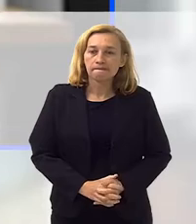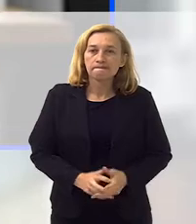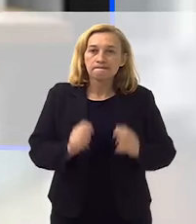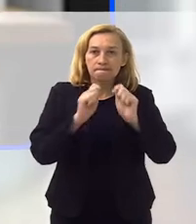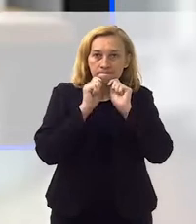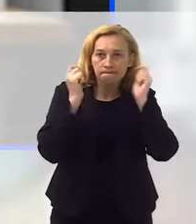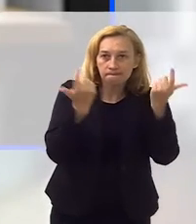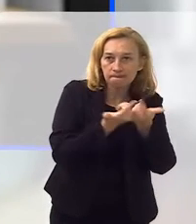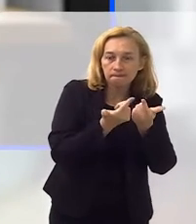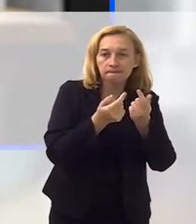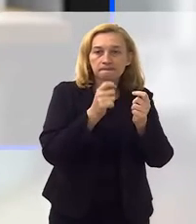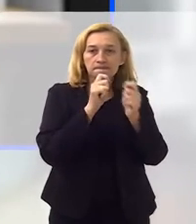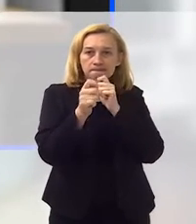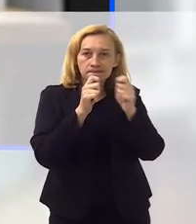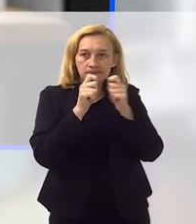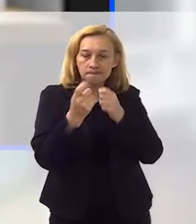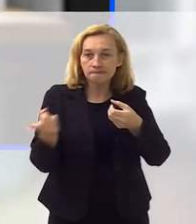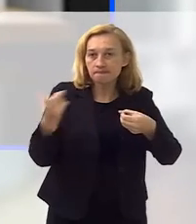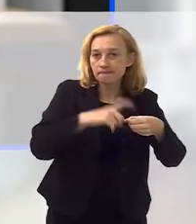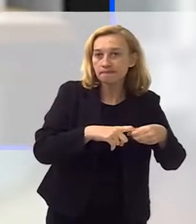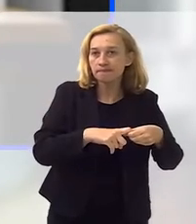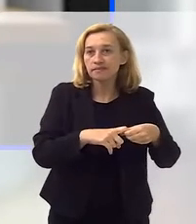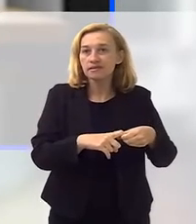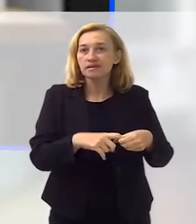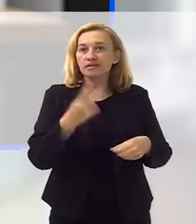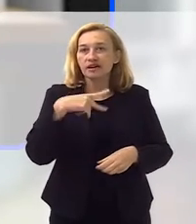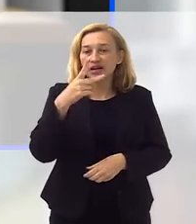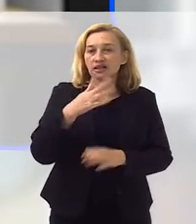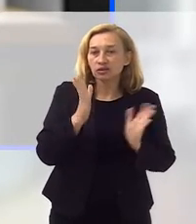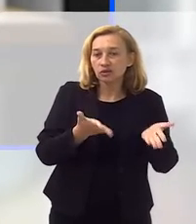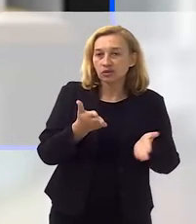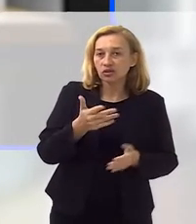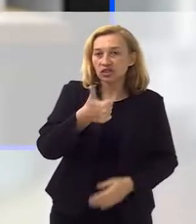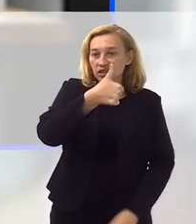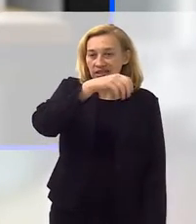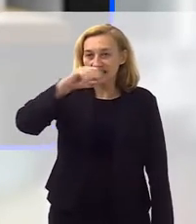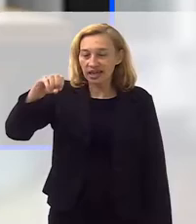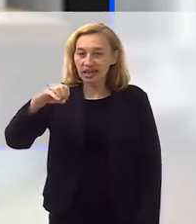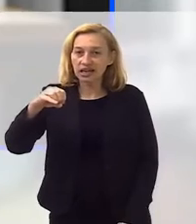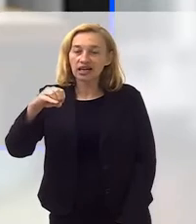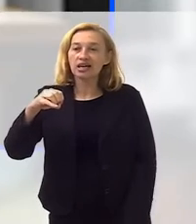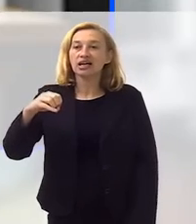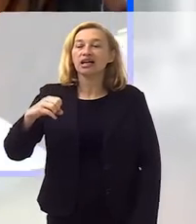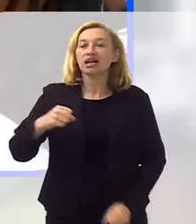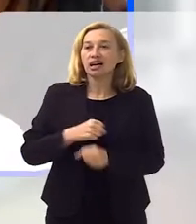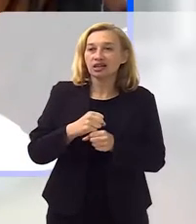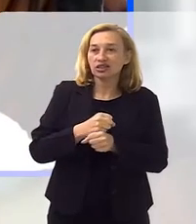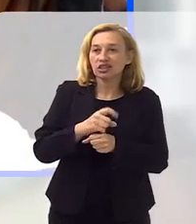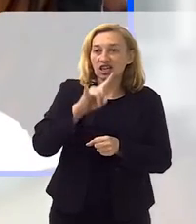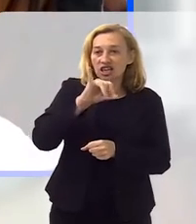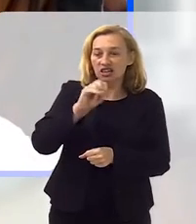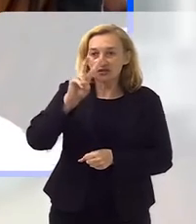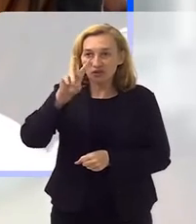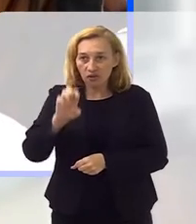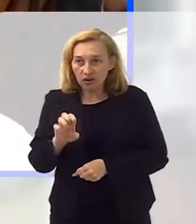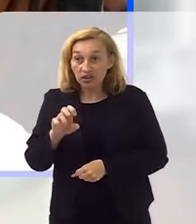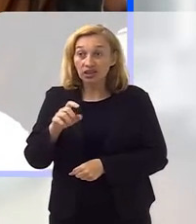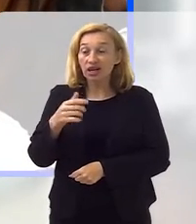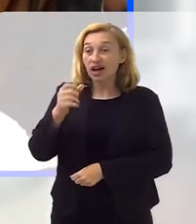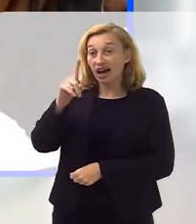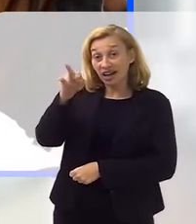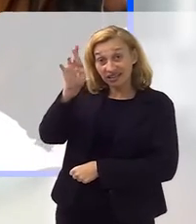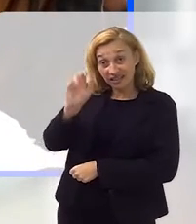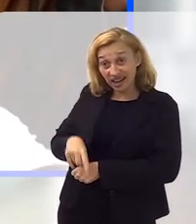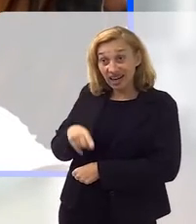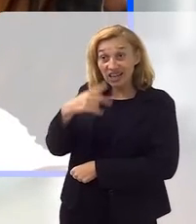O Alerje Debate está de volta, falando hoje sobre o centenário de Dona Ivone Lara. André, a